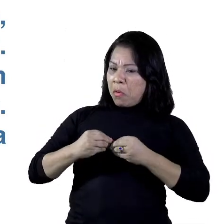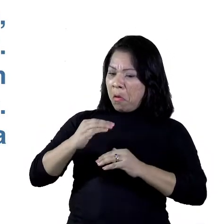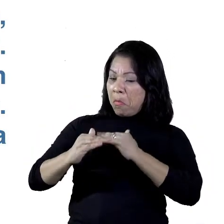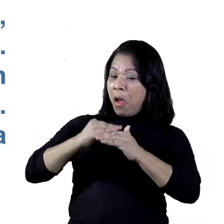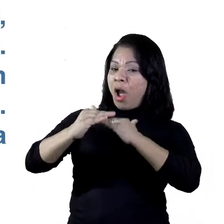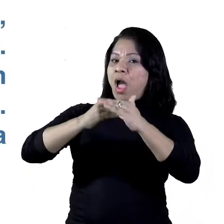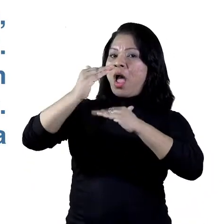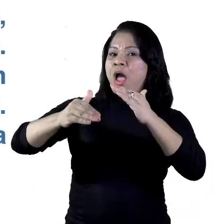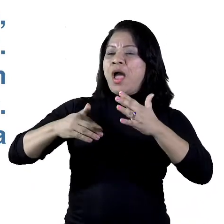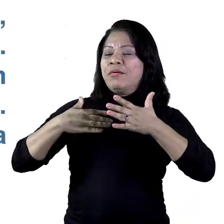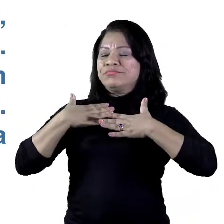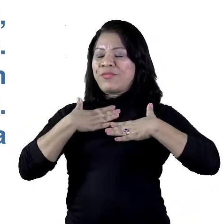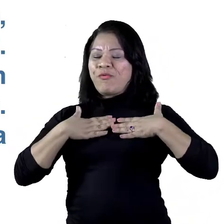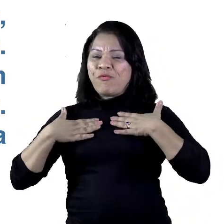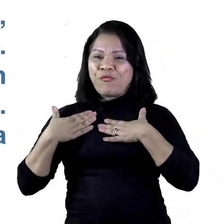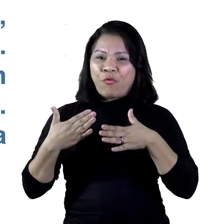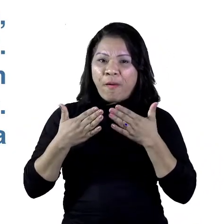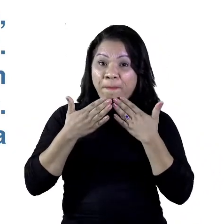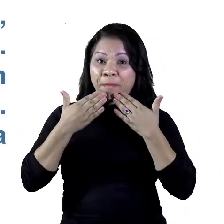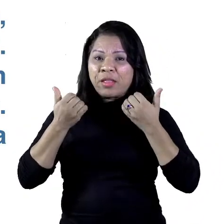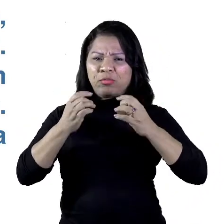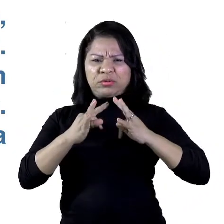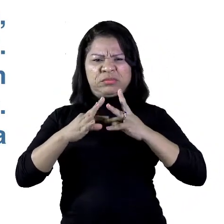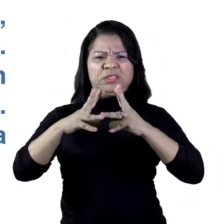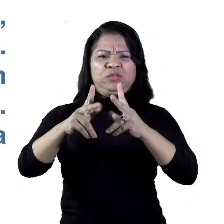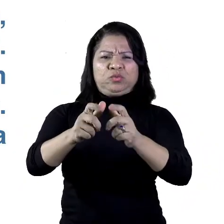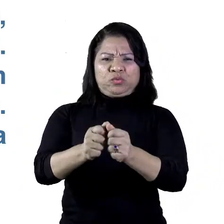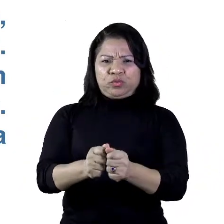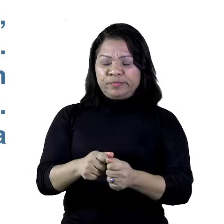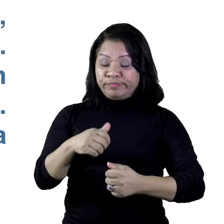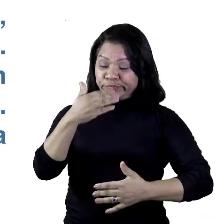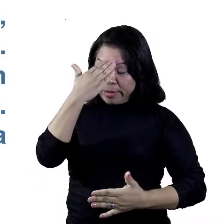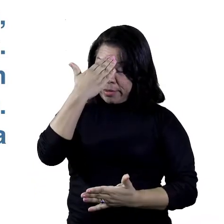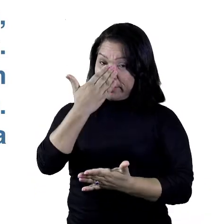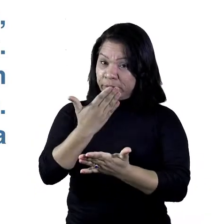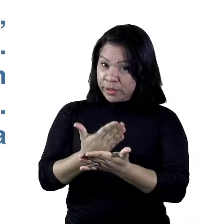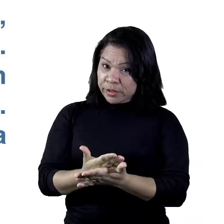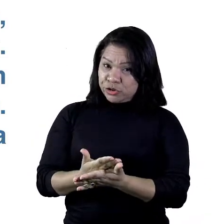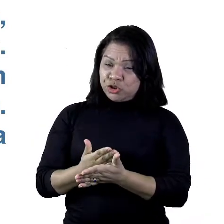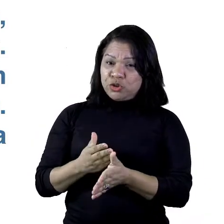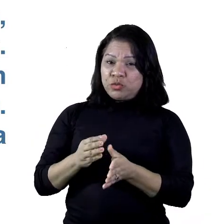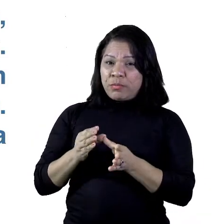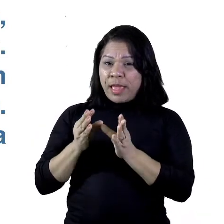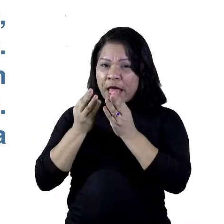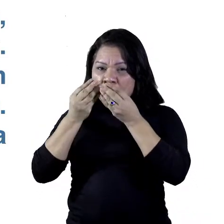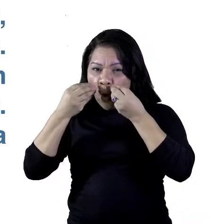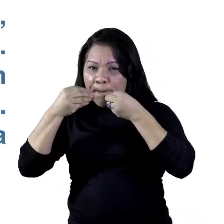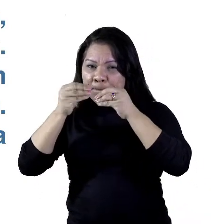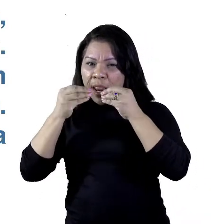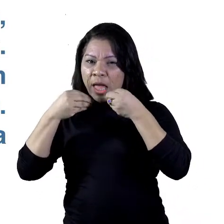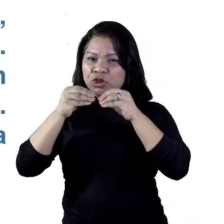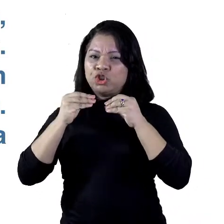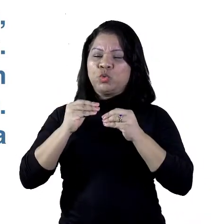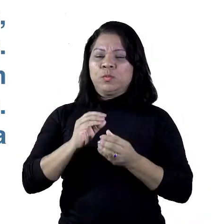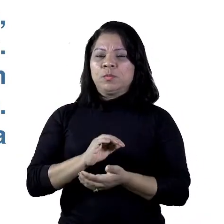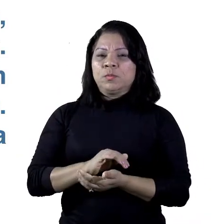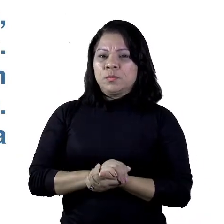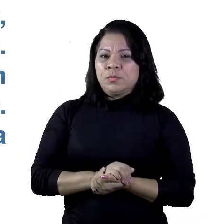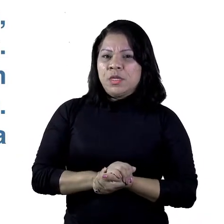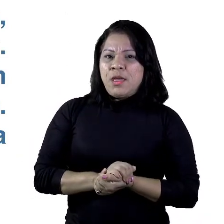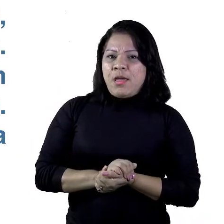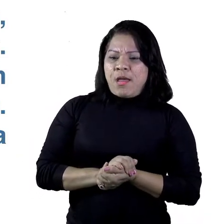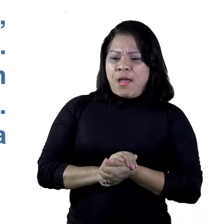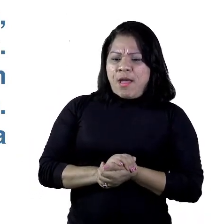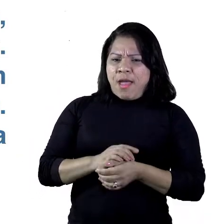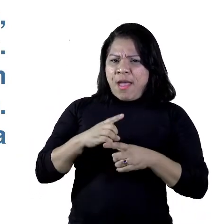melhorias para todos nós. Acredito que o plástico é hoje um dos maiores vilões